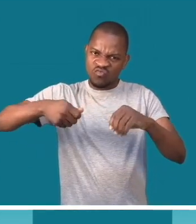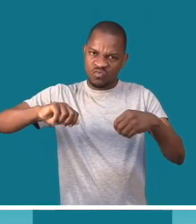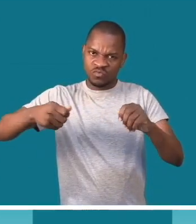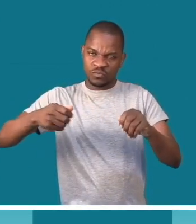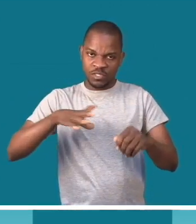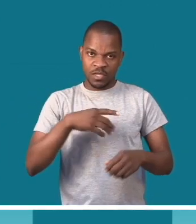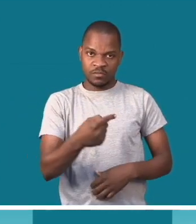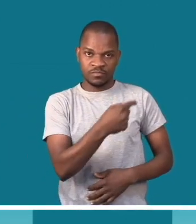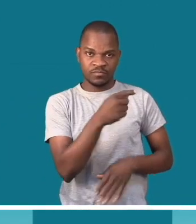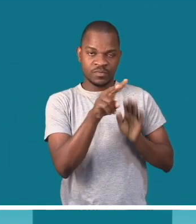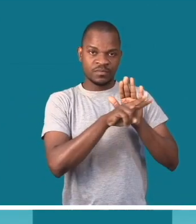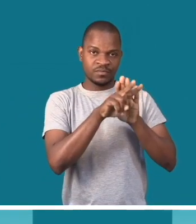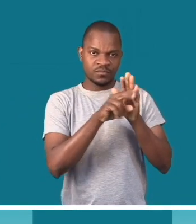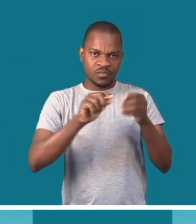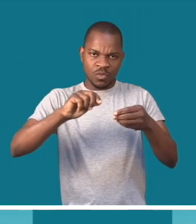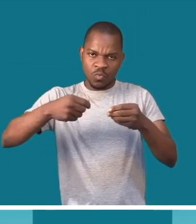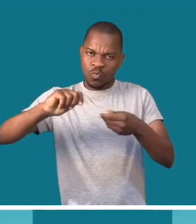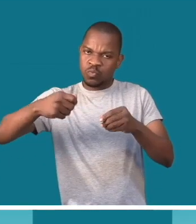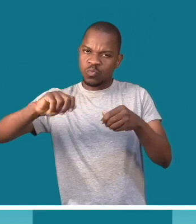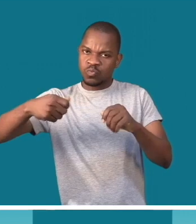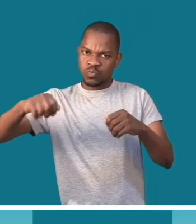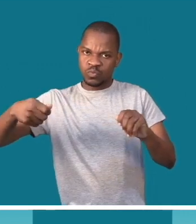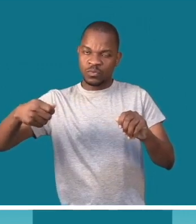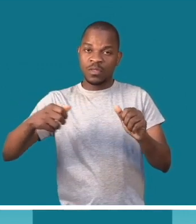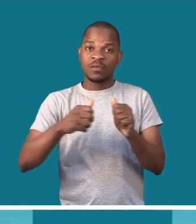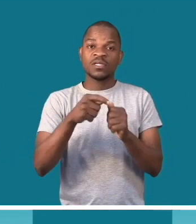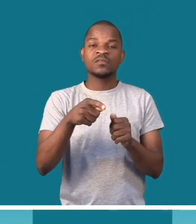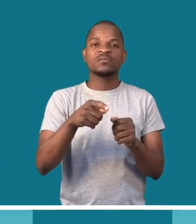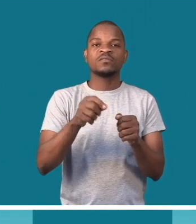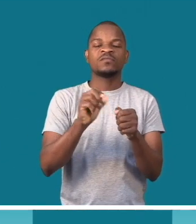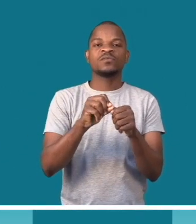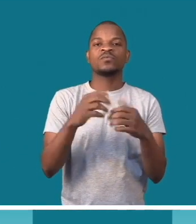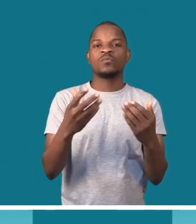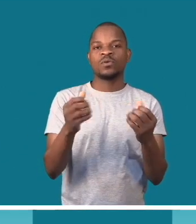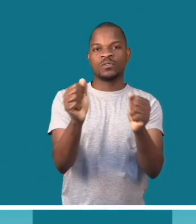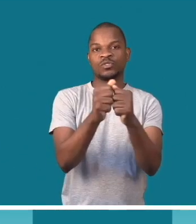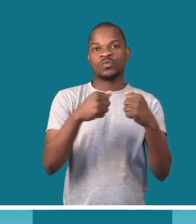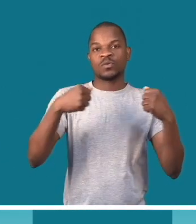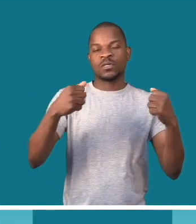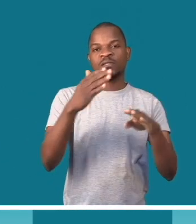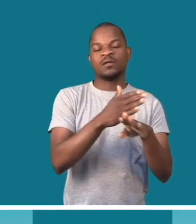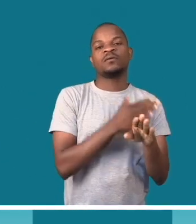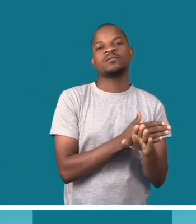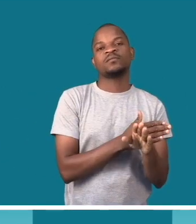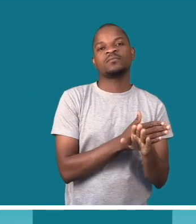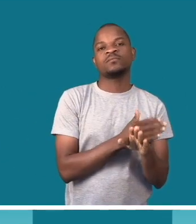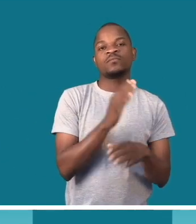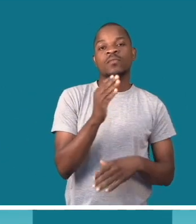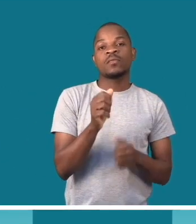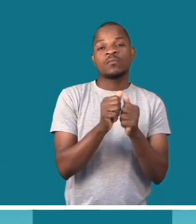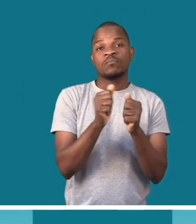Tenho aqui um molho de canudos. Tenho aqui um canudo. Este canudo é o jornal todo que foi enrolado.